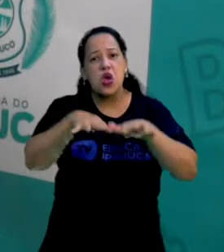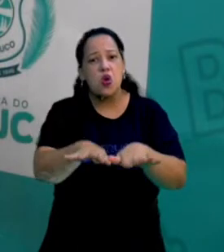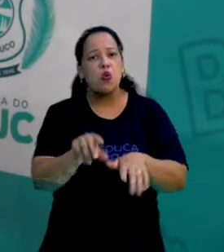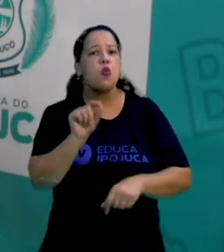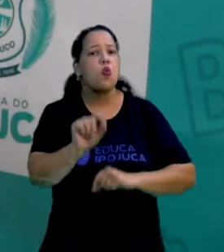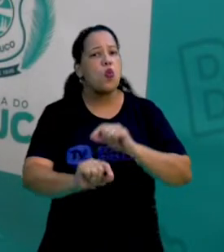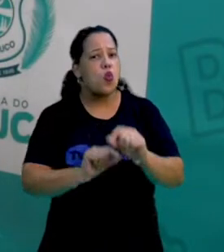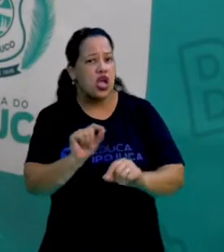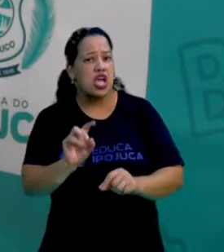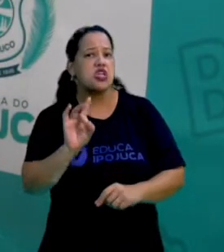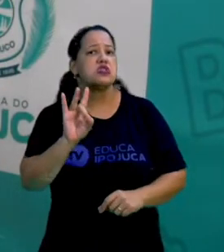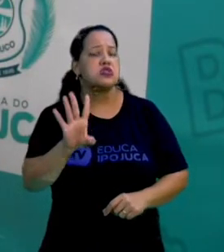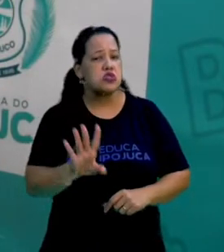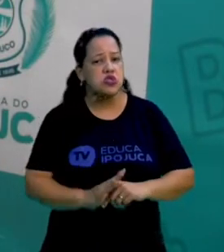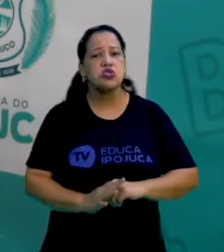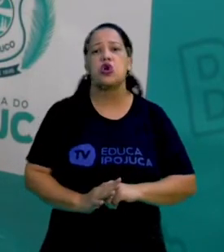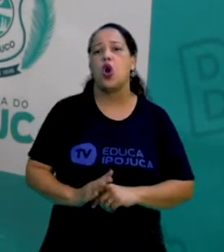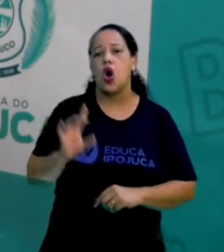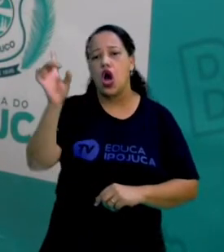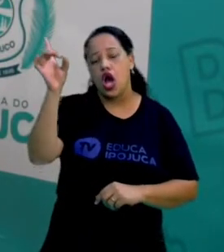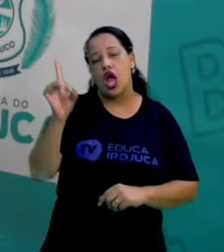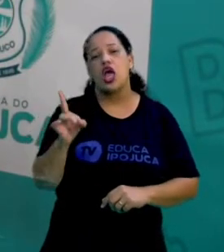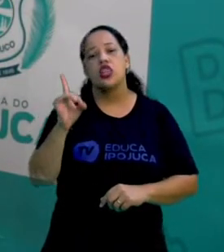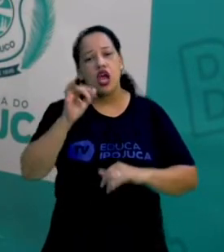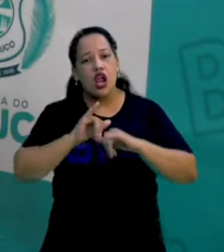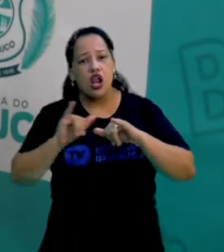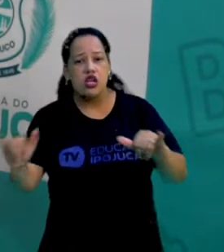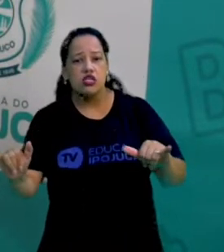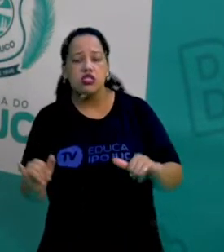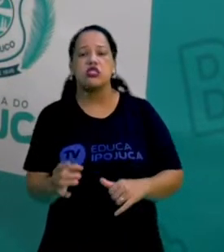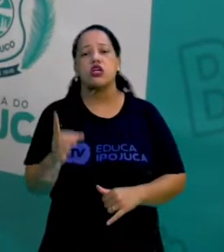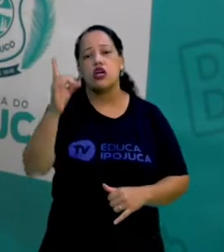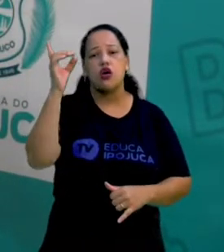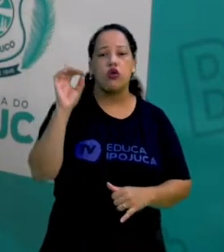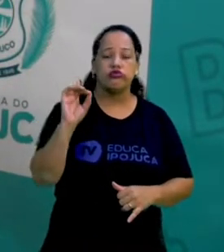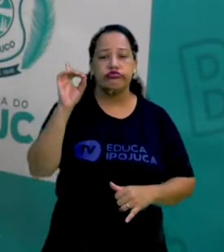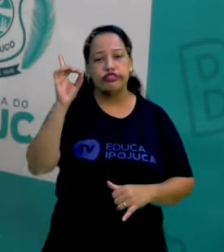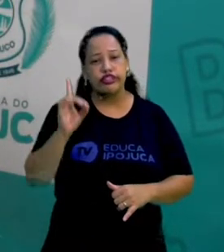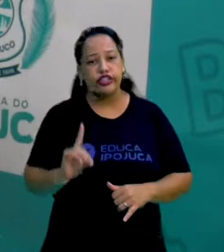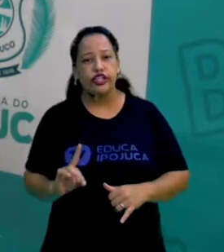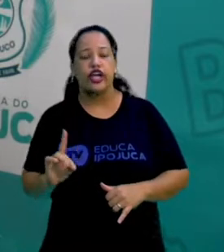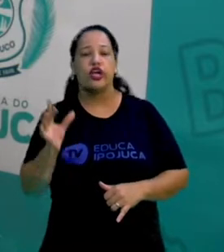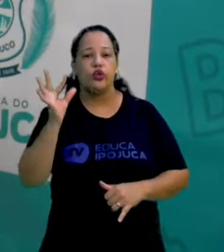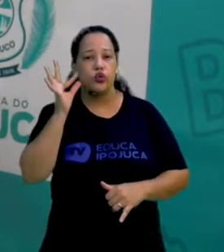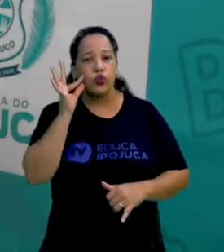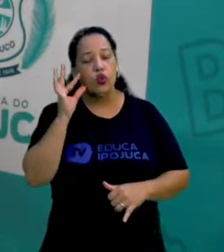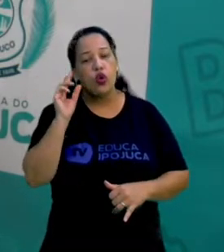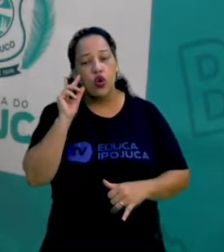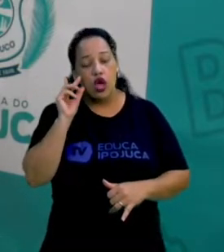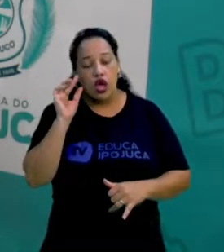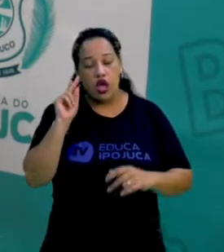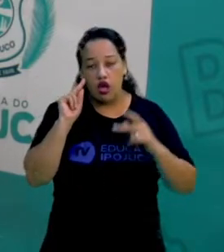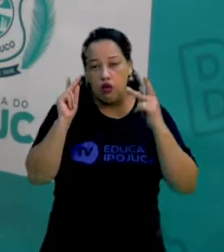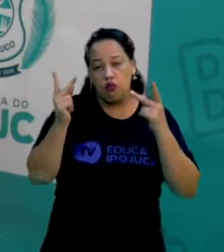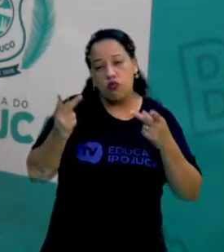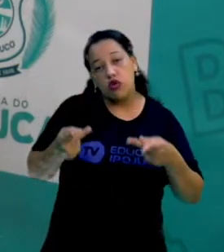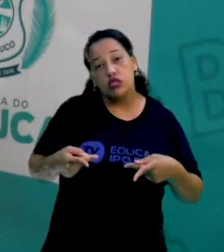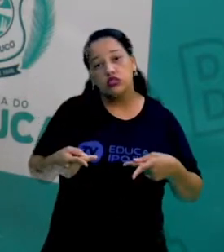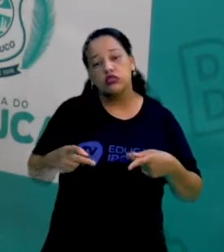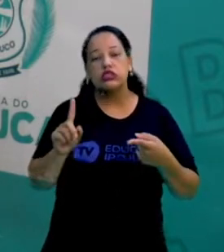na Declaração Universal dos Direitos Humanos e na Constituição Federal, que ambos